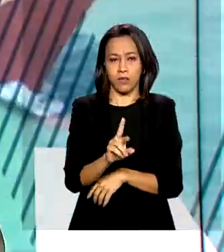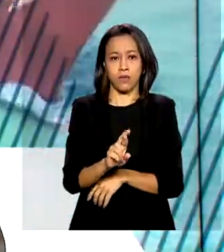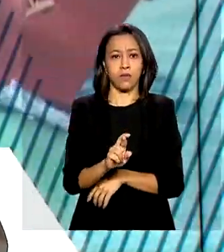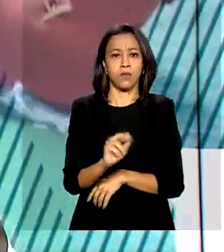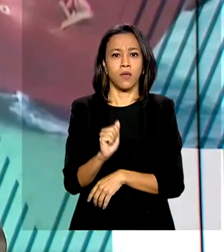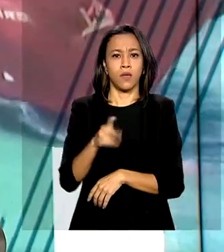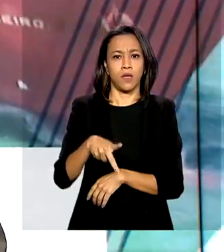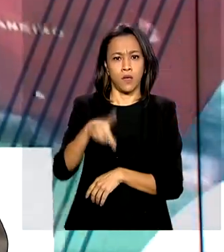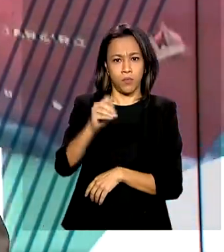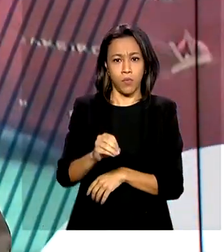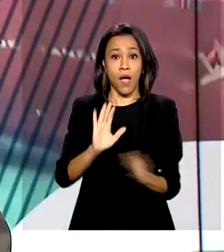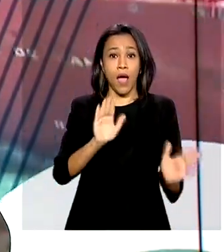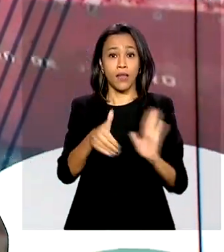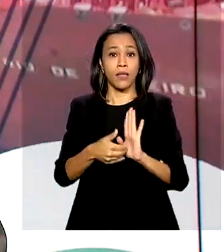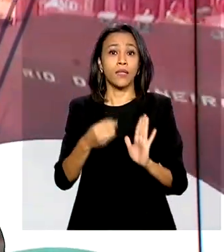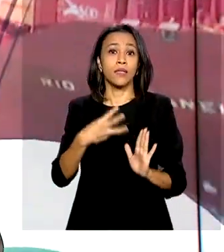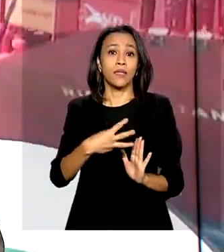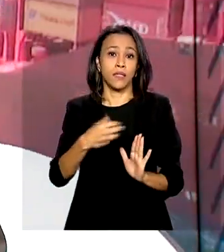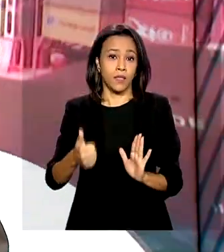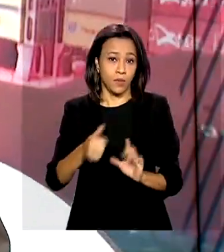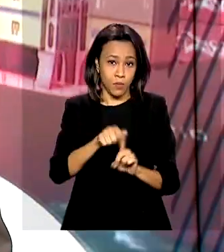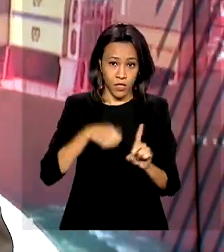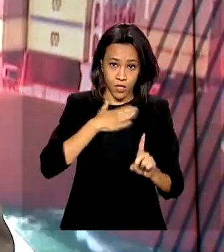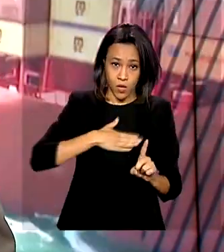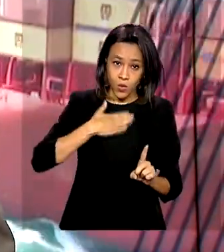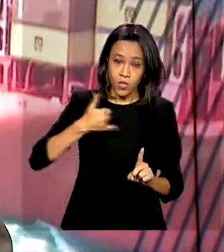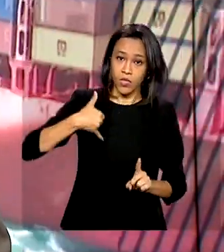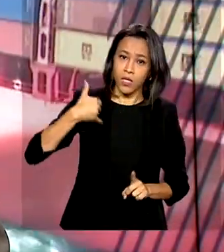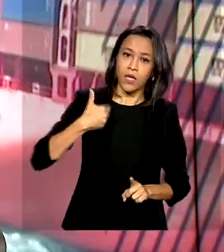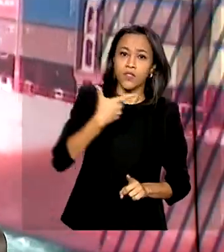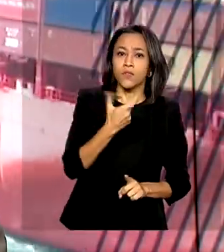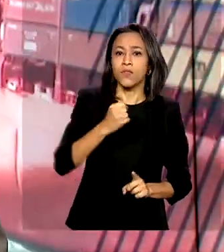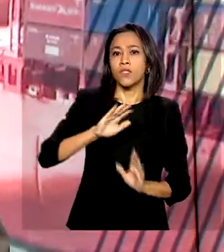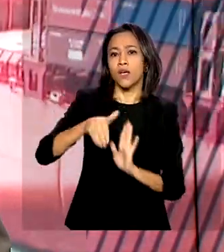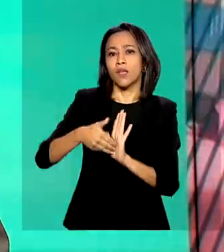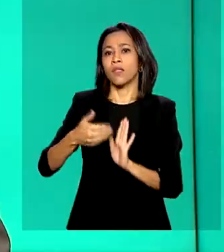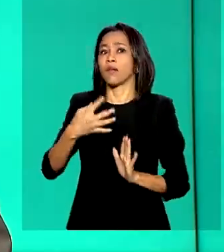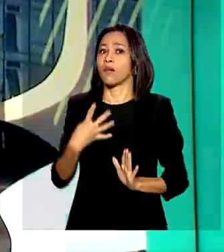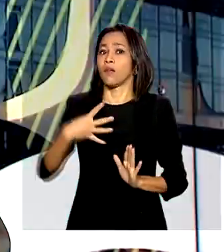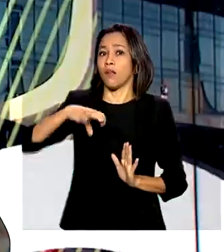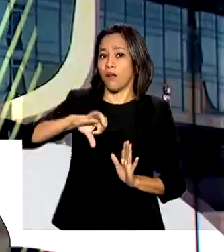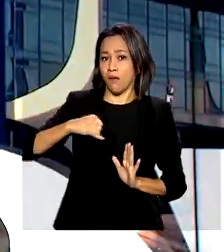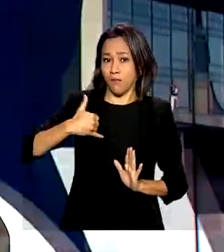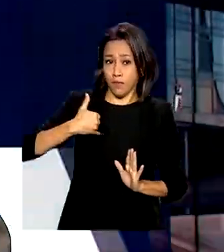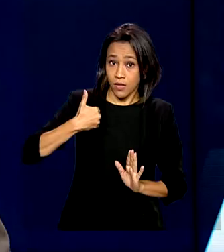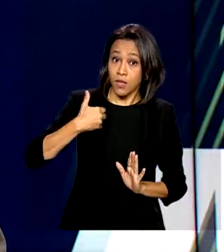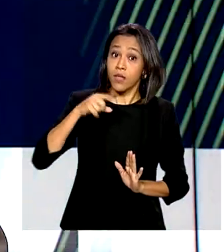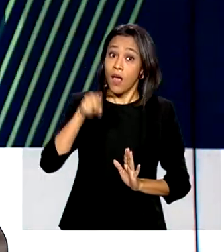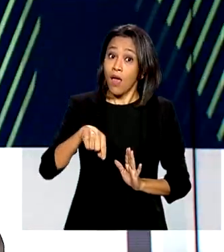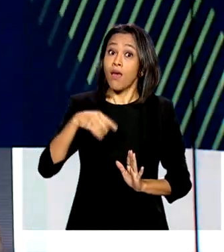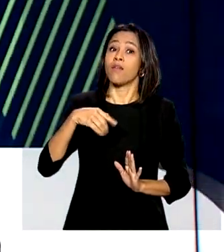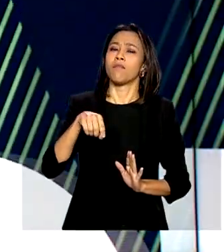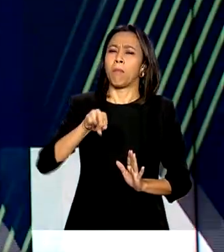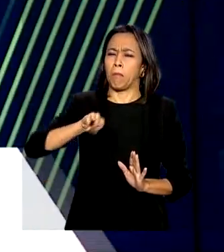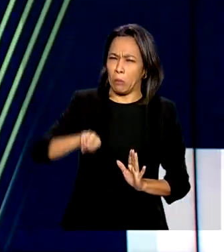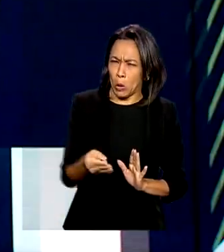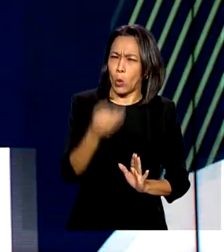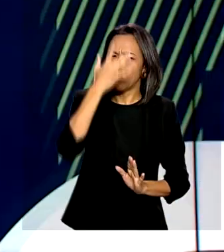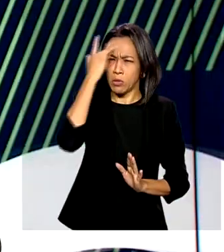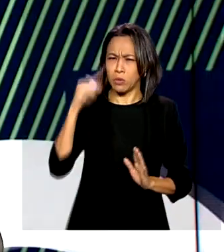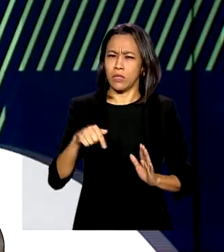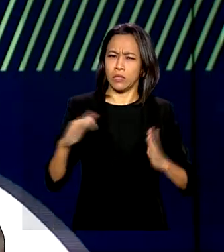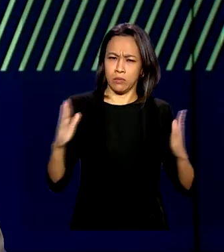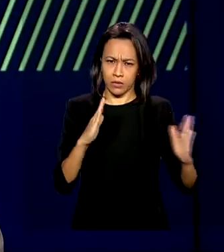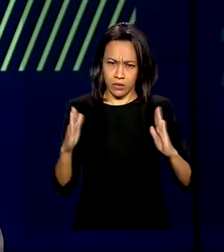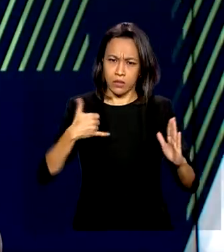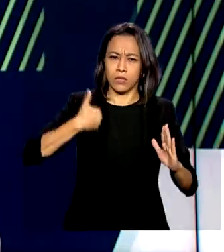O foco são as pessoas entre 20 e 49 anos. São mais de 90 milhões de pessoas nessa faixa etária. De acordo com